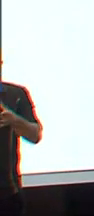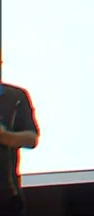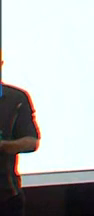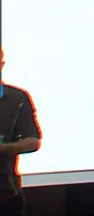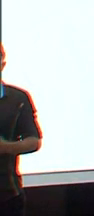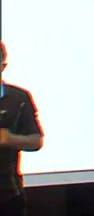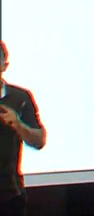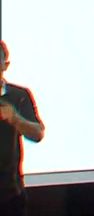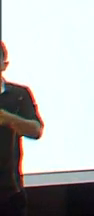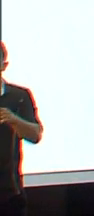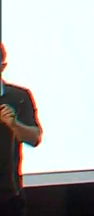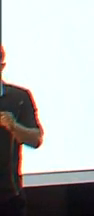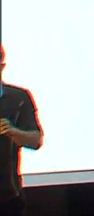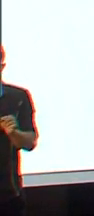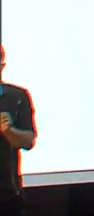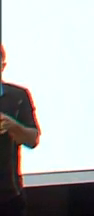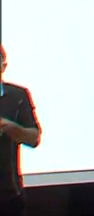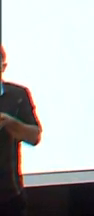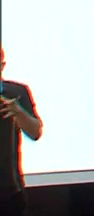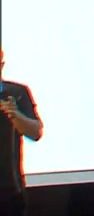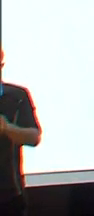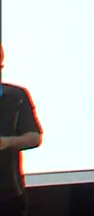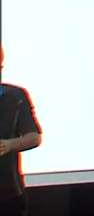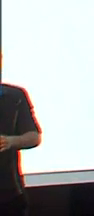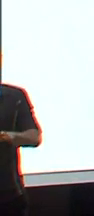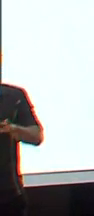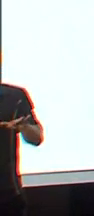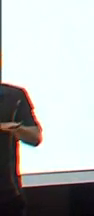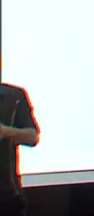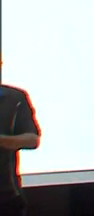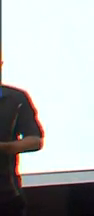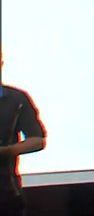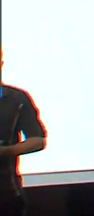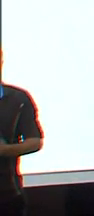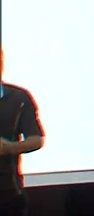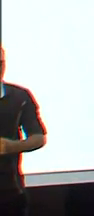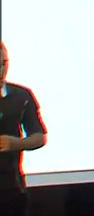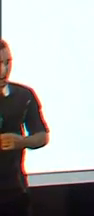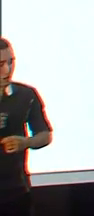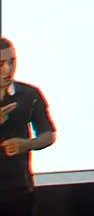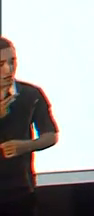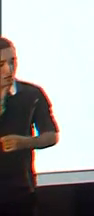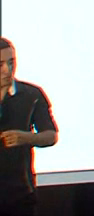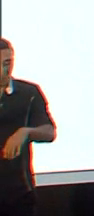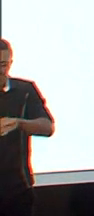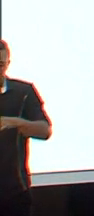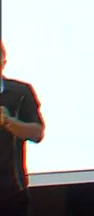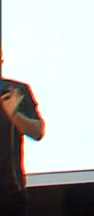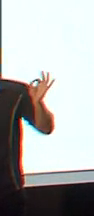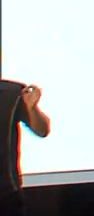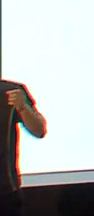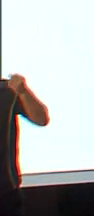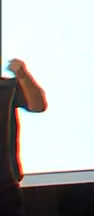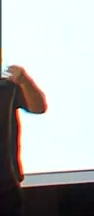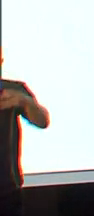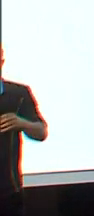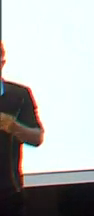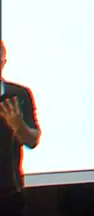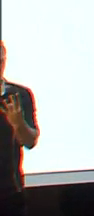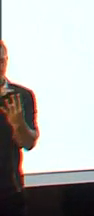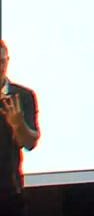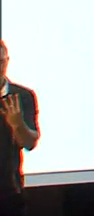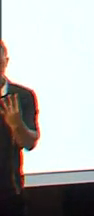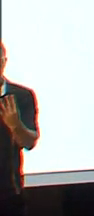emissão de uma carteira. Eu gastei mais tempo para explicar tecnologicamente, mas elas são, basicamente, três, quatro passos.